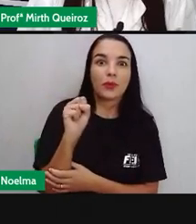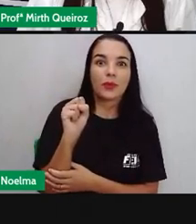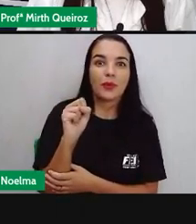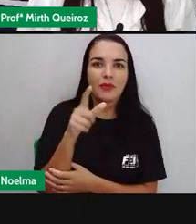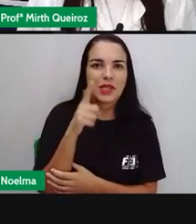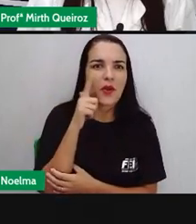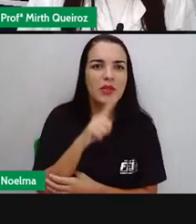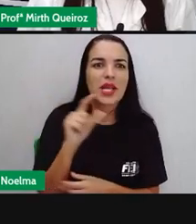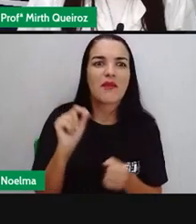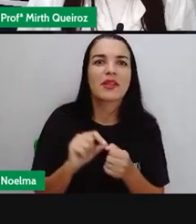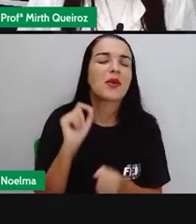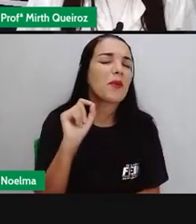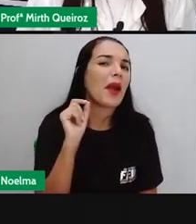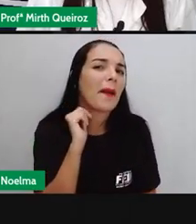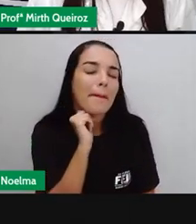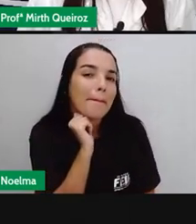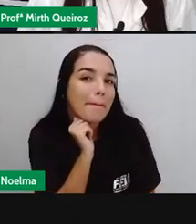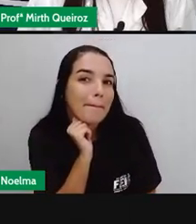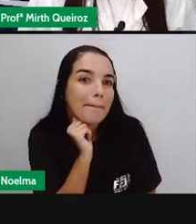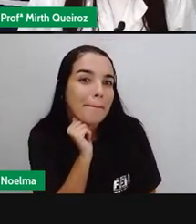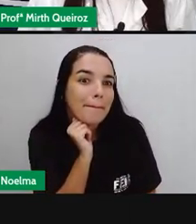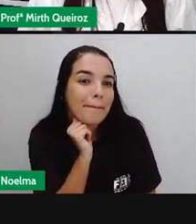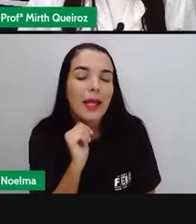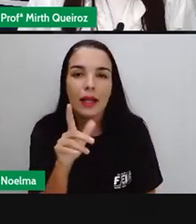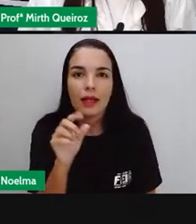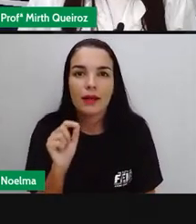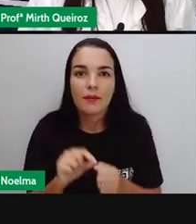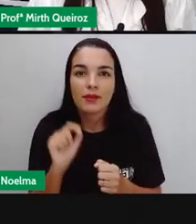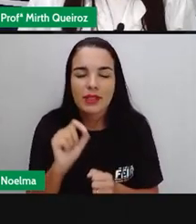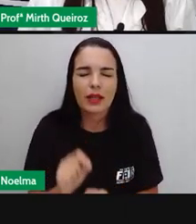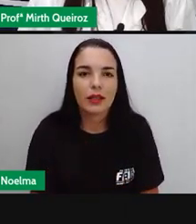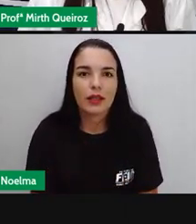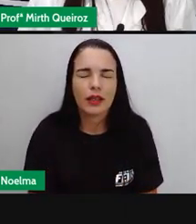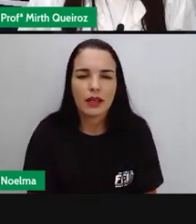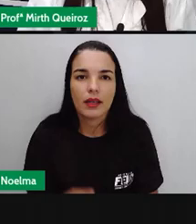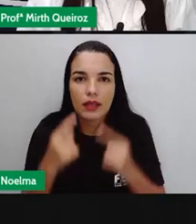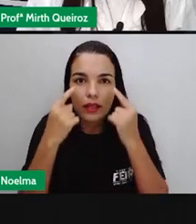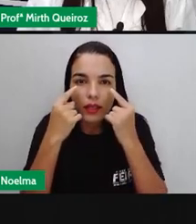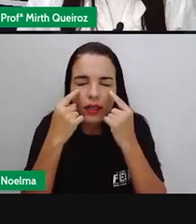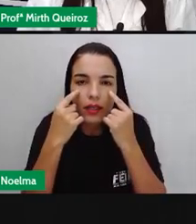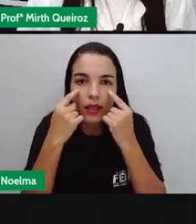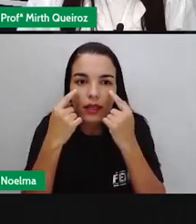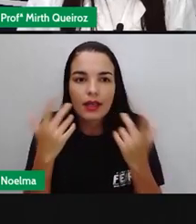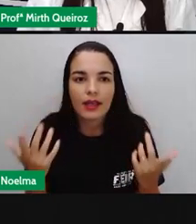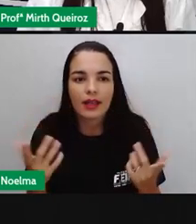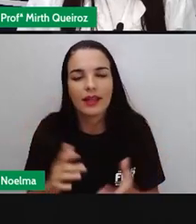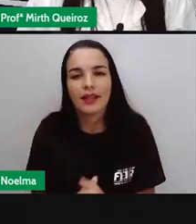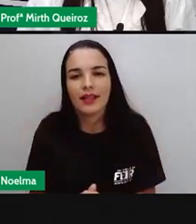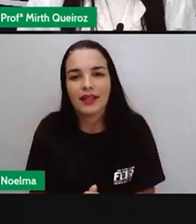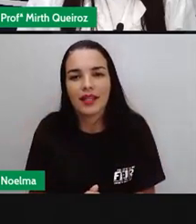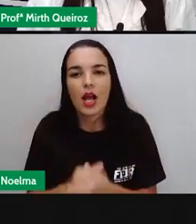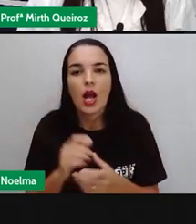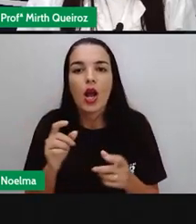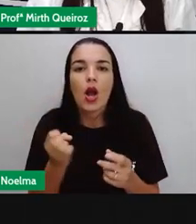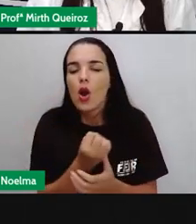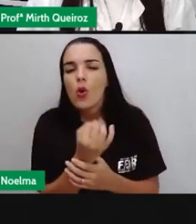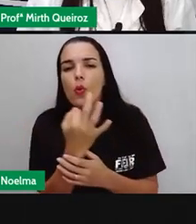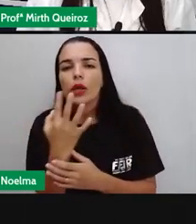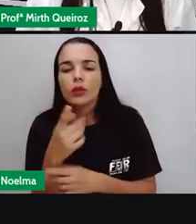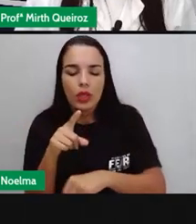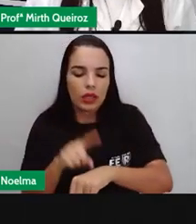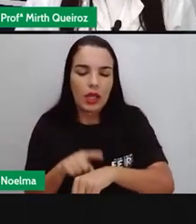Vocês conseguem Fazer alguma coisa? Acho que pode Ficar o olho Em um segundo, né? Quanto tempo Você gasta Para